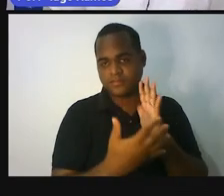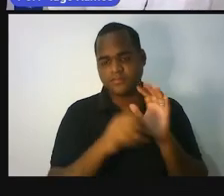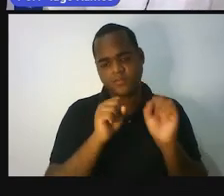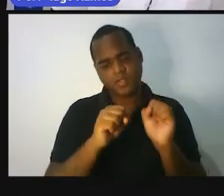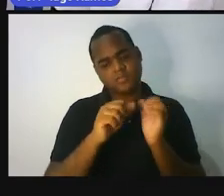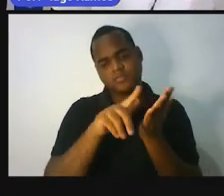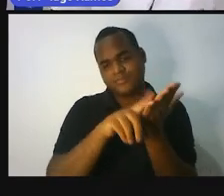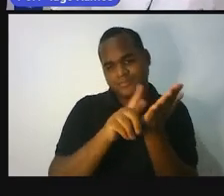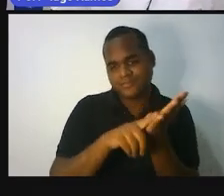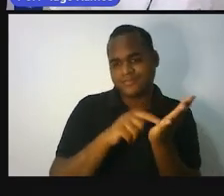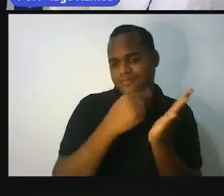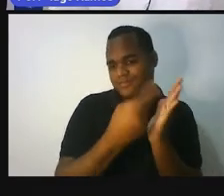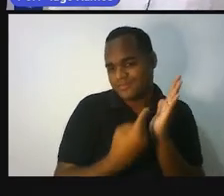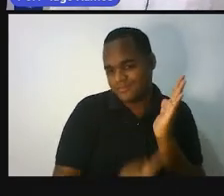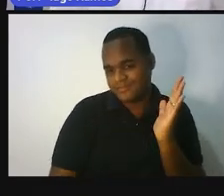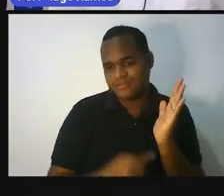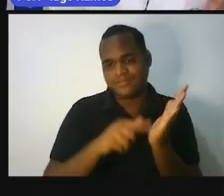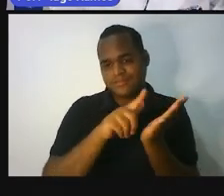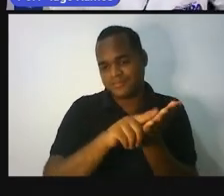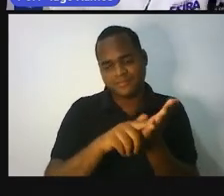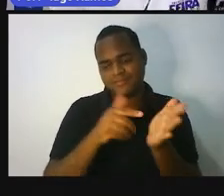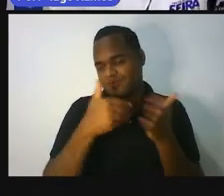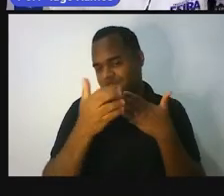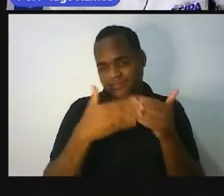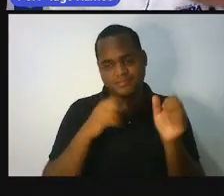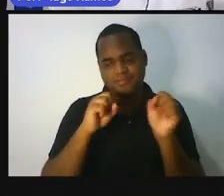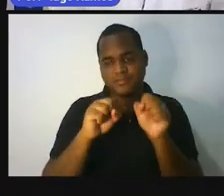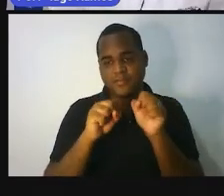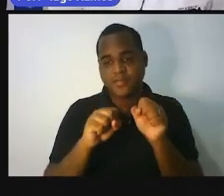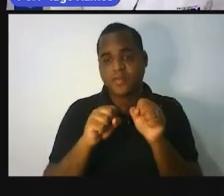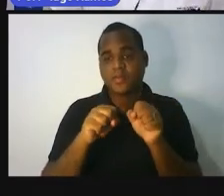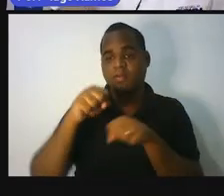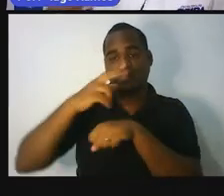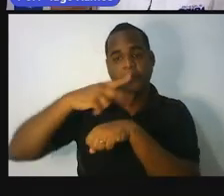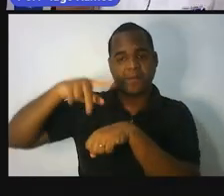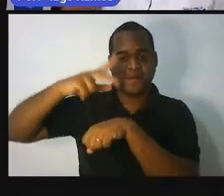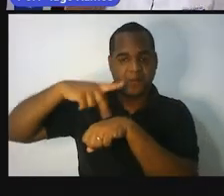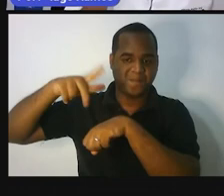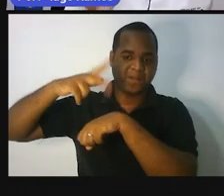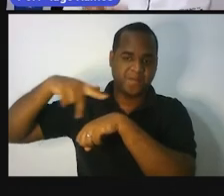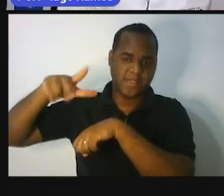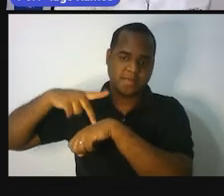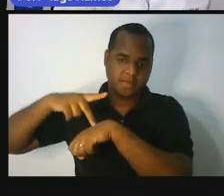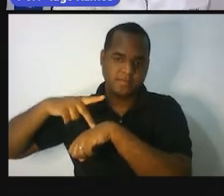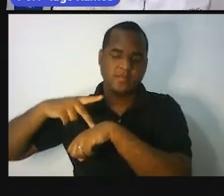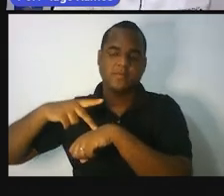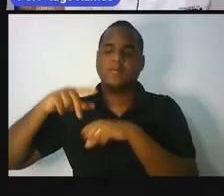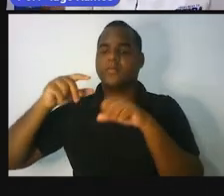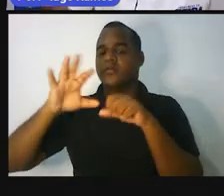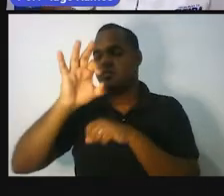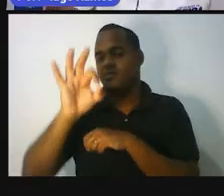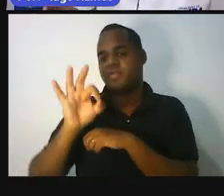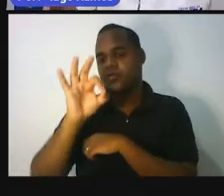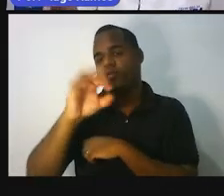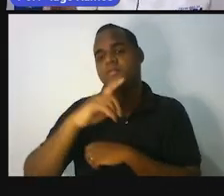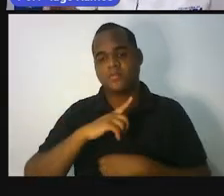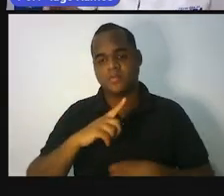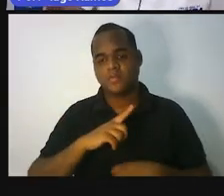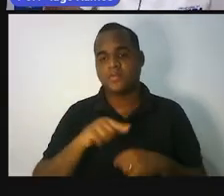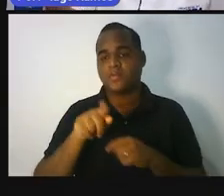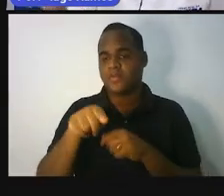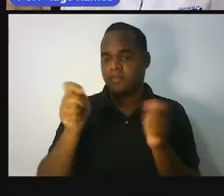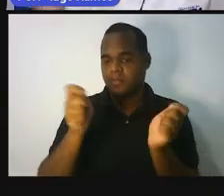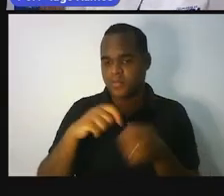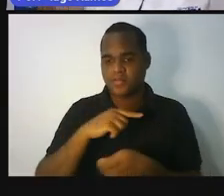caderno, numa folha de papel, né? Com os países, com as porcentagens. E você vai ter